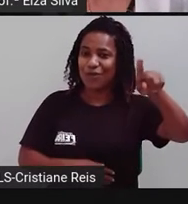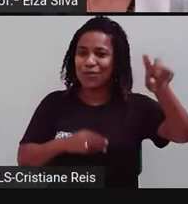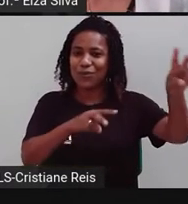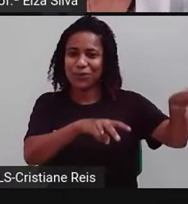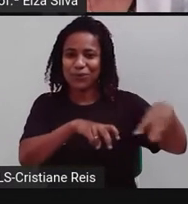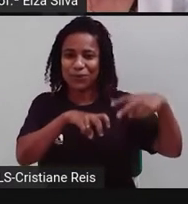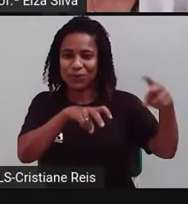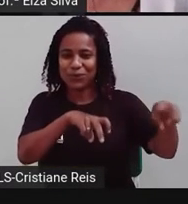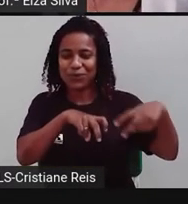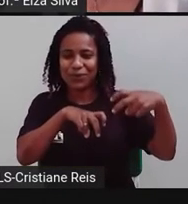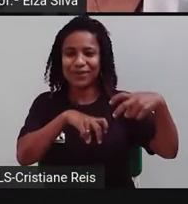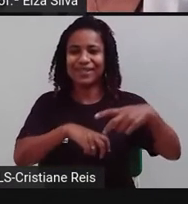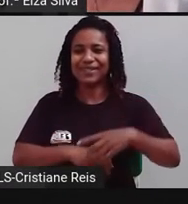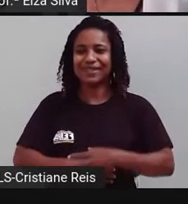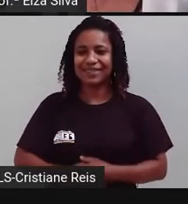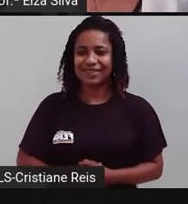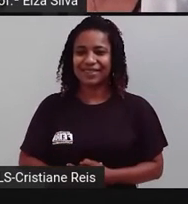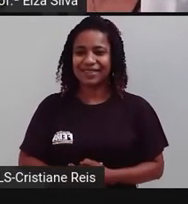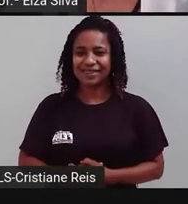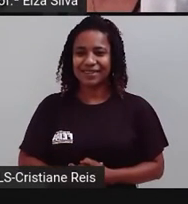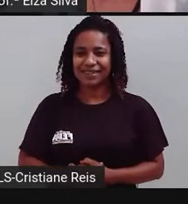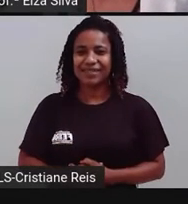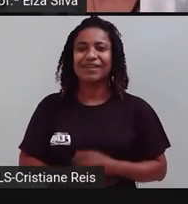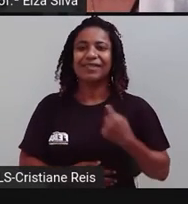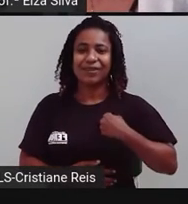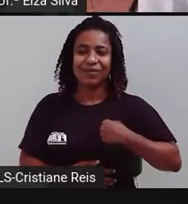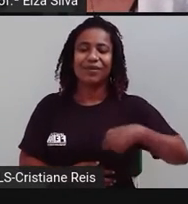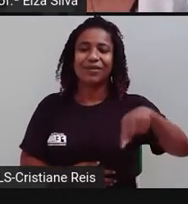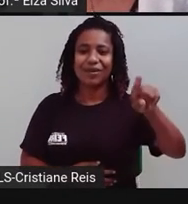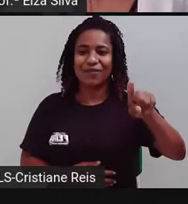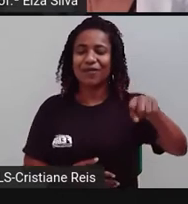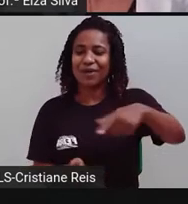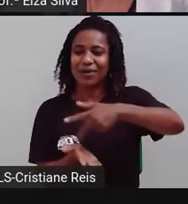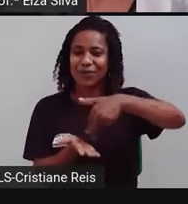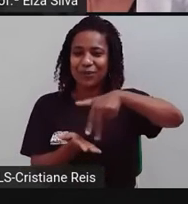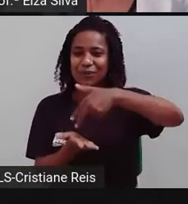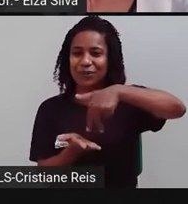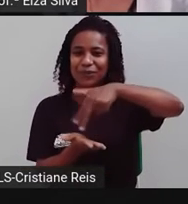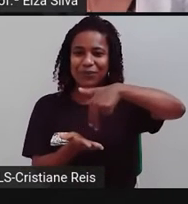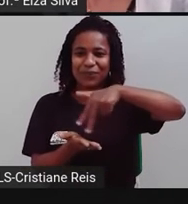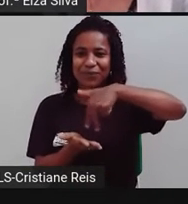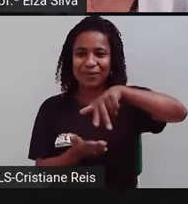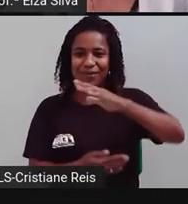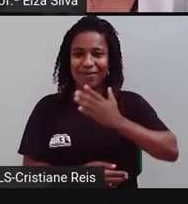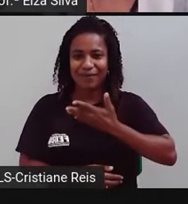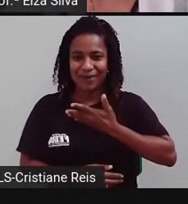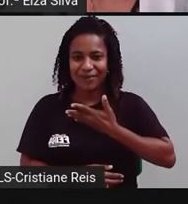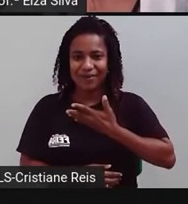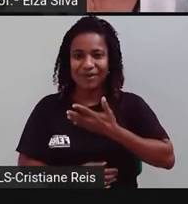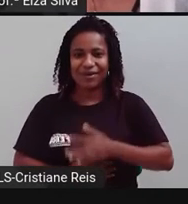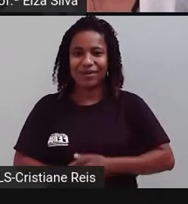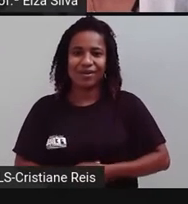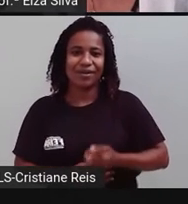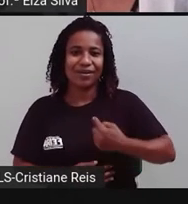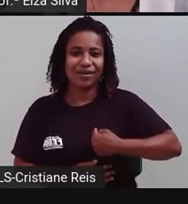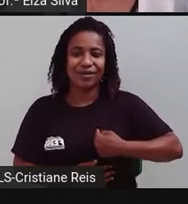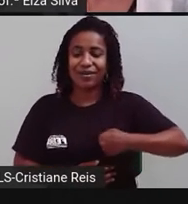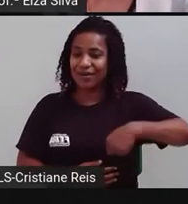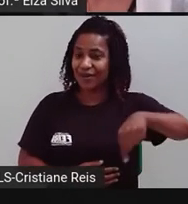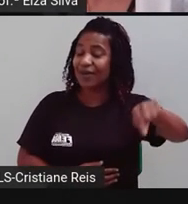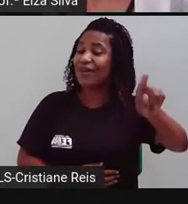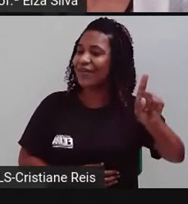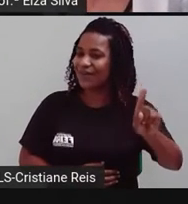I am going to dance with my friends. Eu vou dançar com meus amigos. I am going to read books or